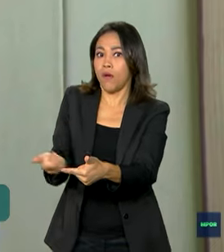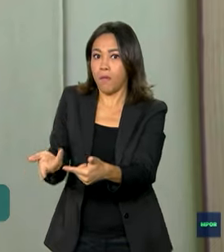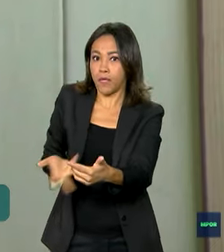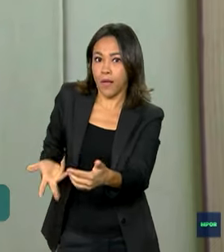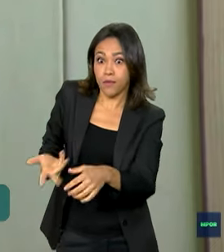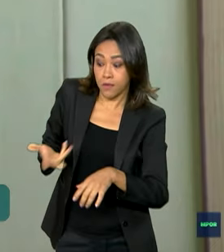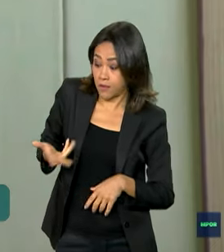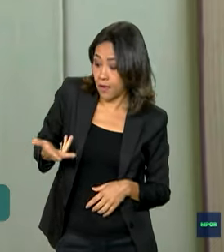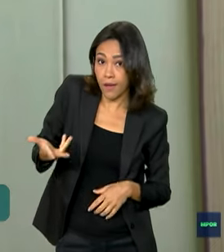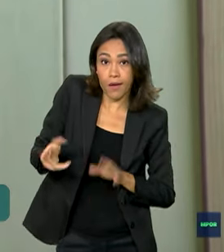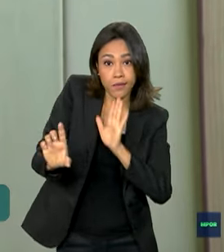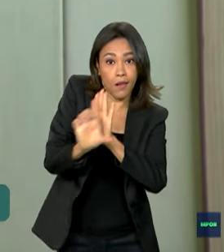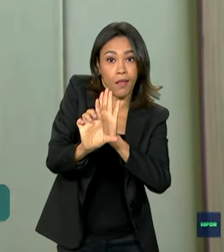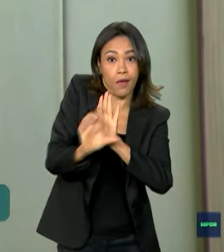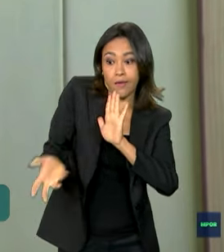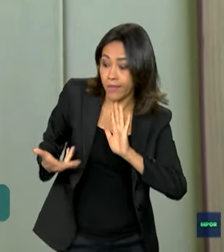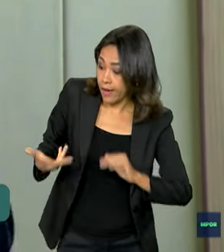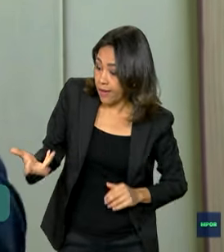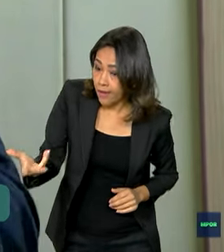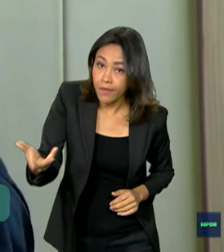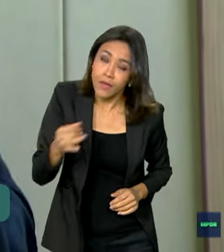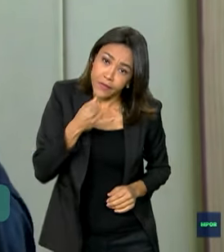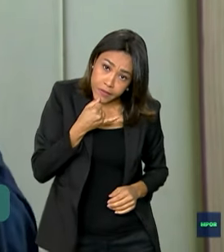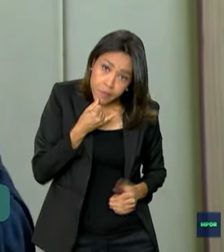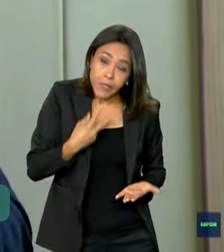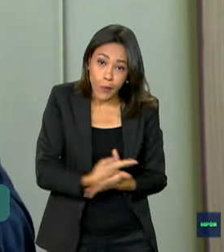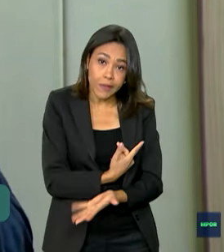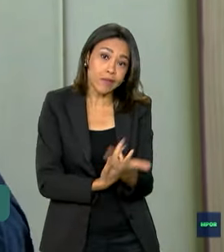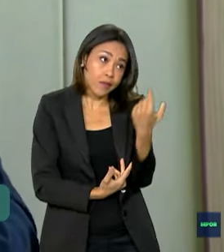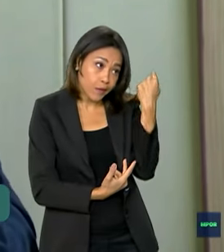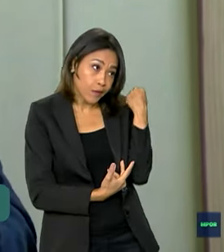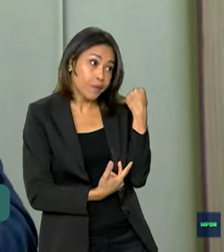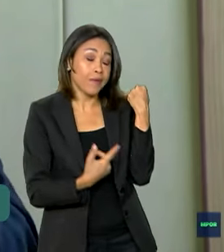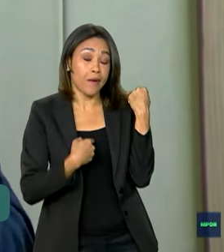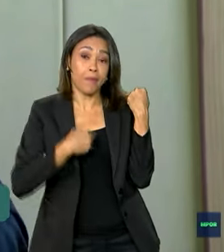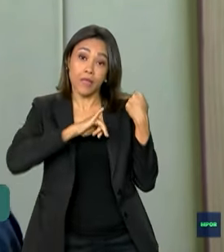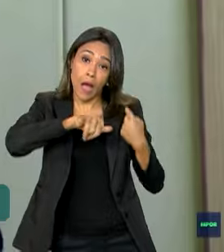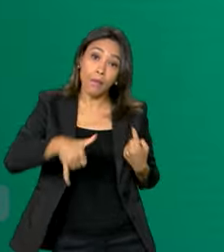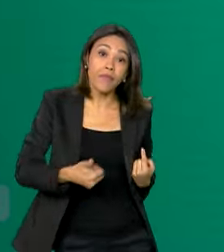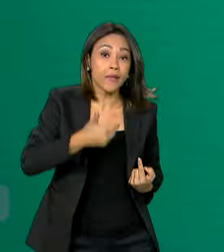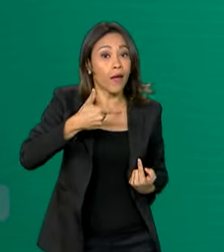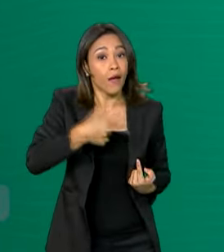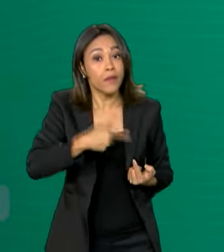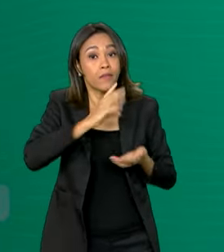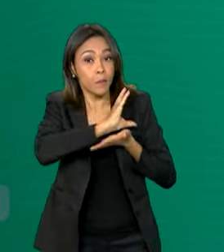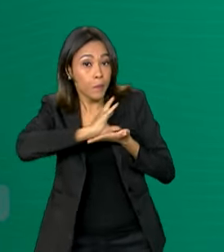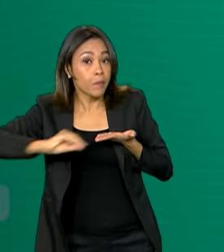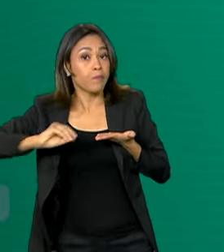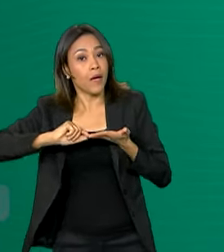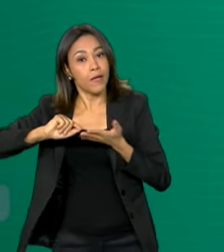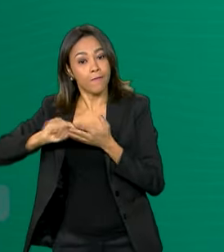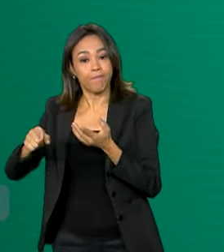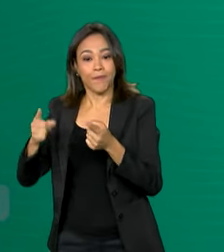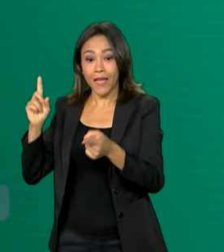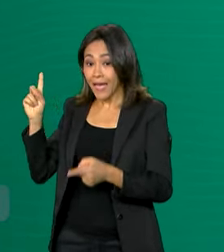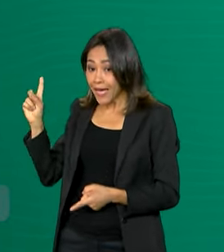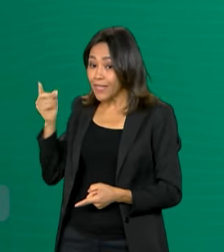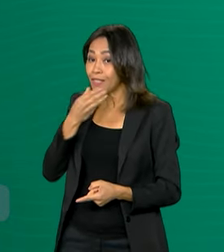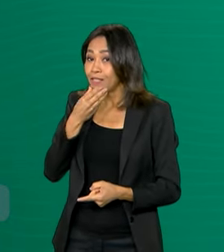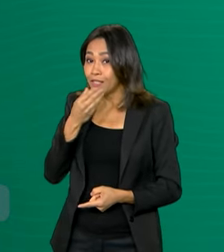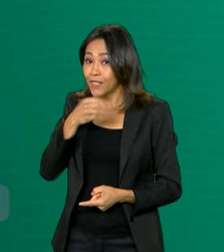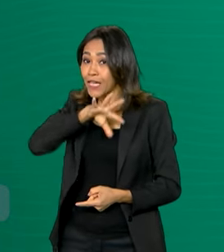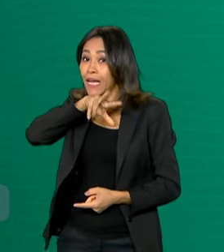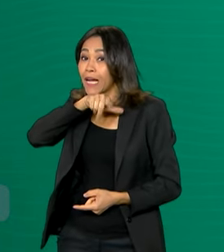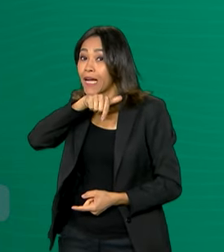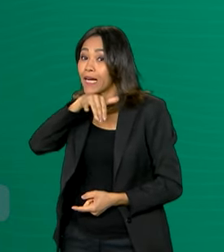lamentando a tragédia, mas tentar utilizá-la para que novas não ocorram. O tutor de Joca, o Golden Retriever,